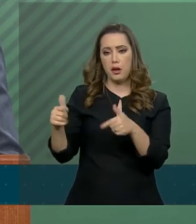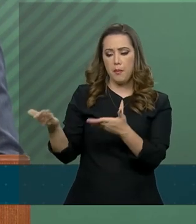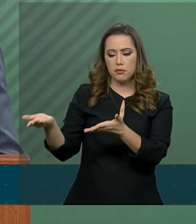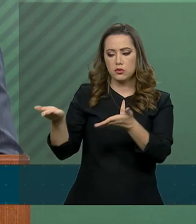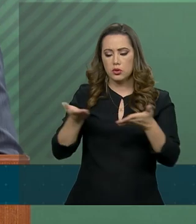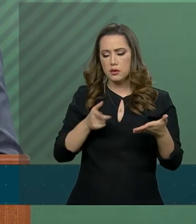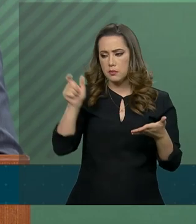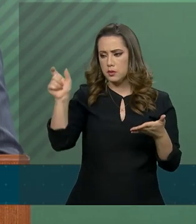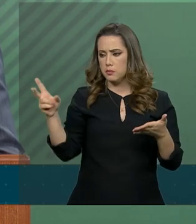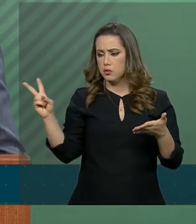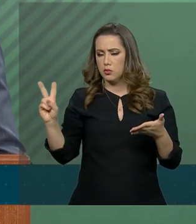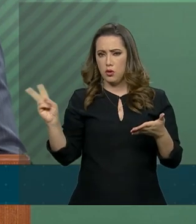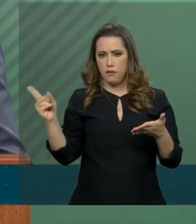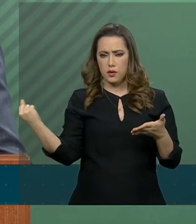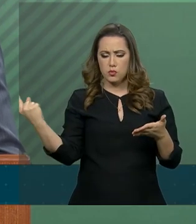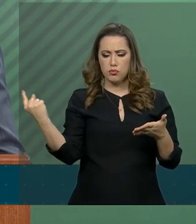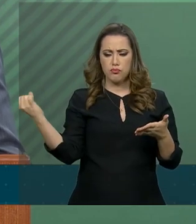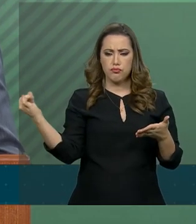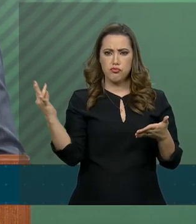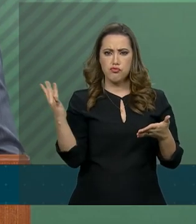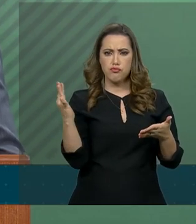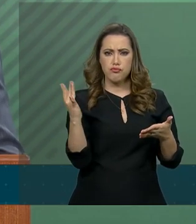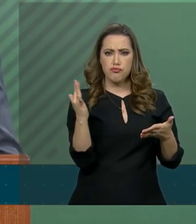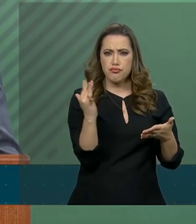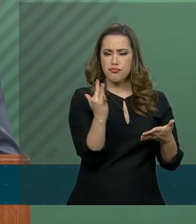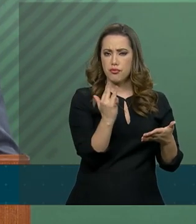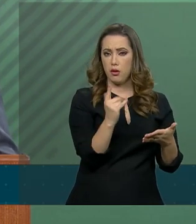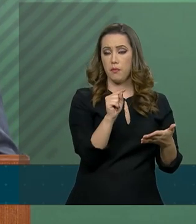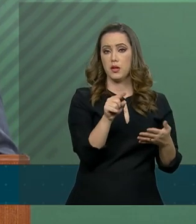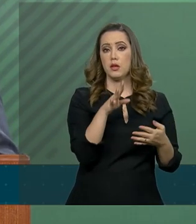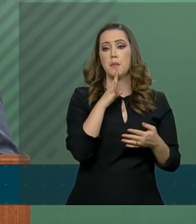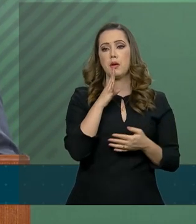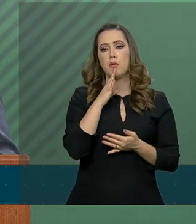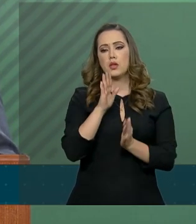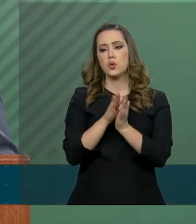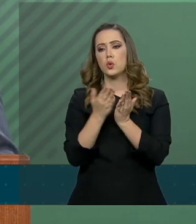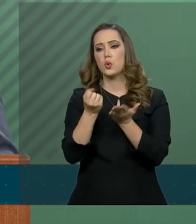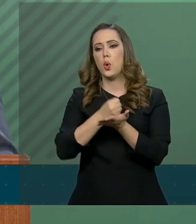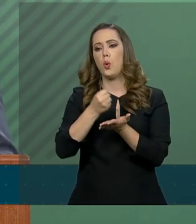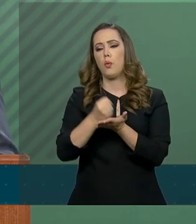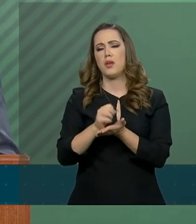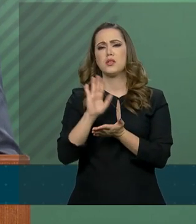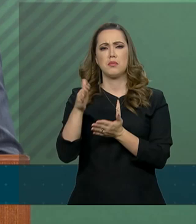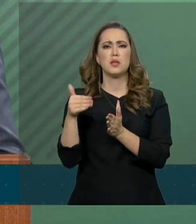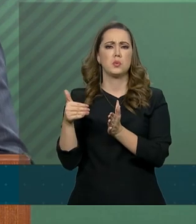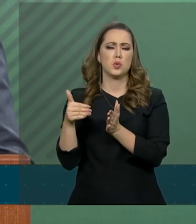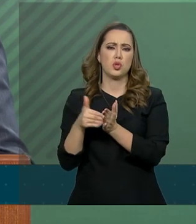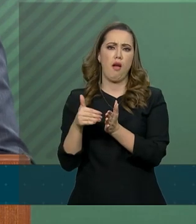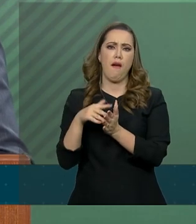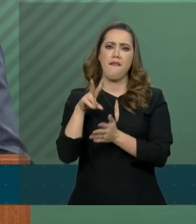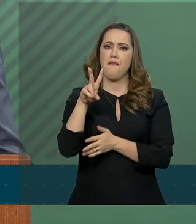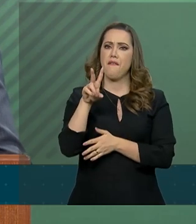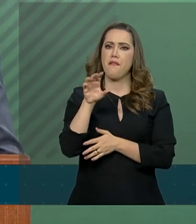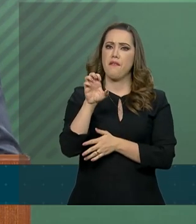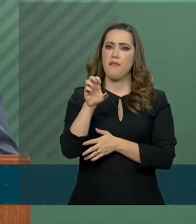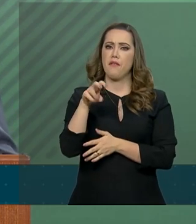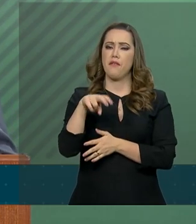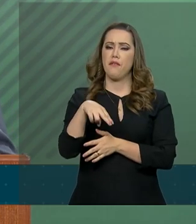refugiados, o reconhecimento dos passaportes vencidos, a